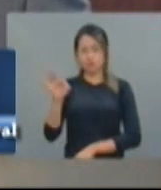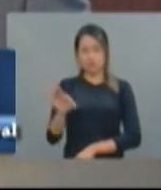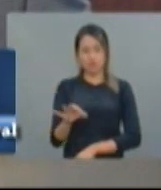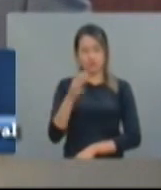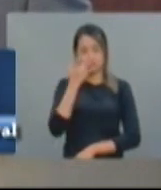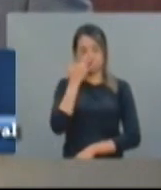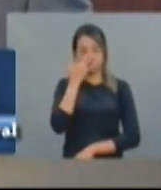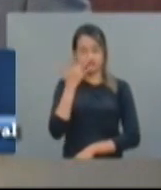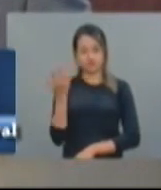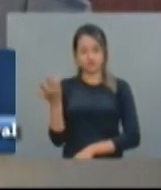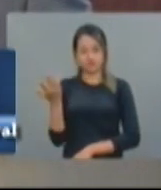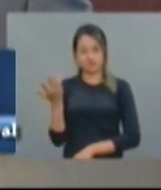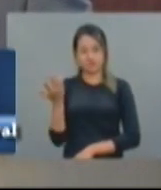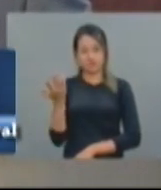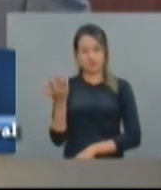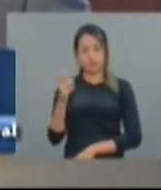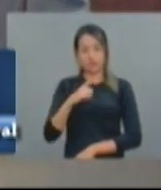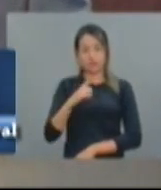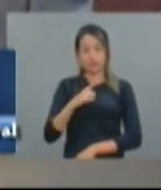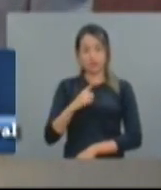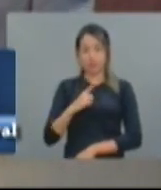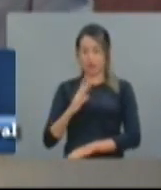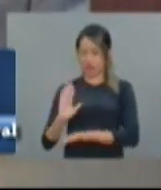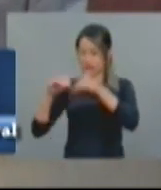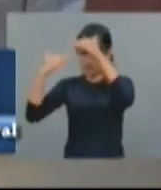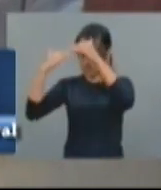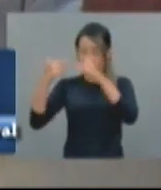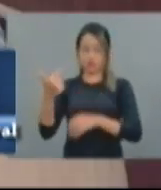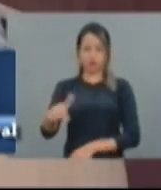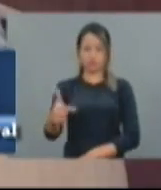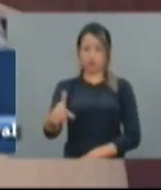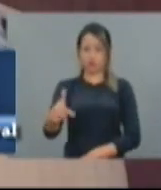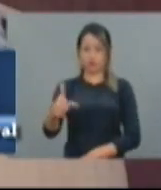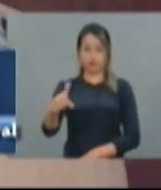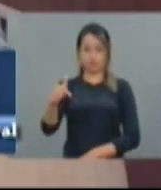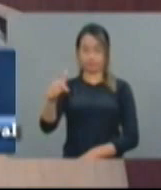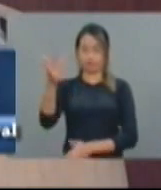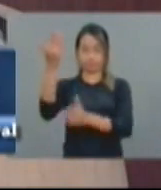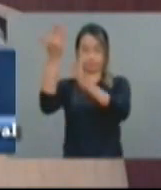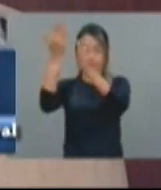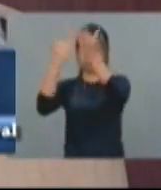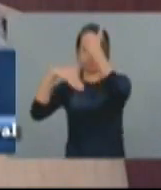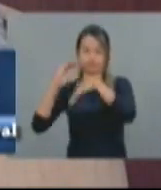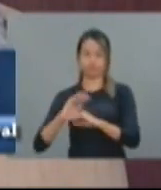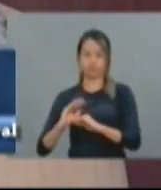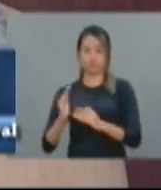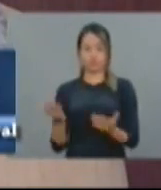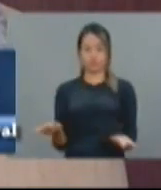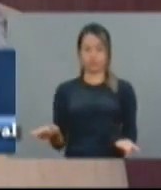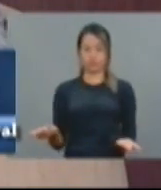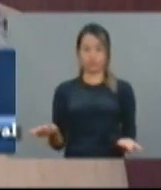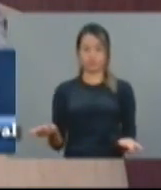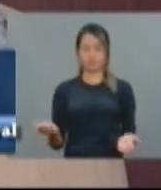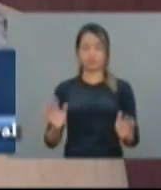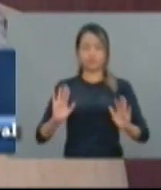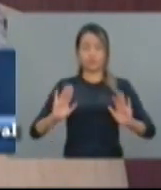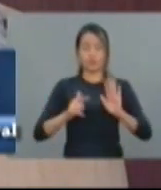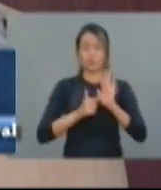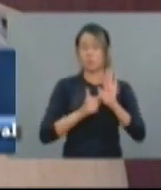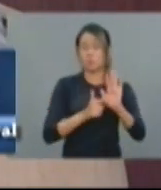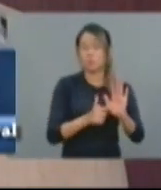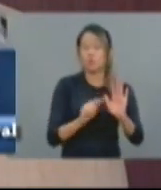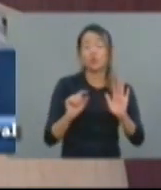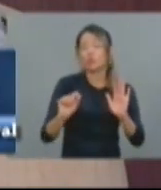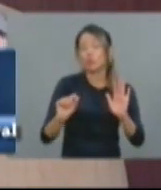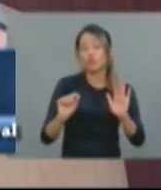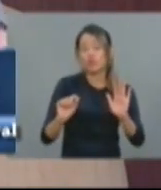teve de crescimento negativo. Deputado Carlos Martins, quanto possível, então mostra, pois não, deputado, mostra que